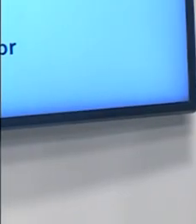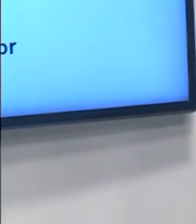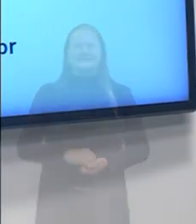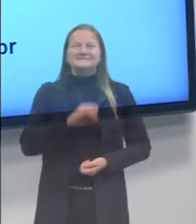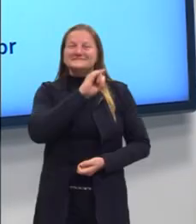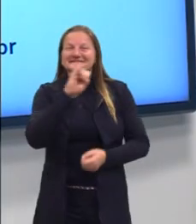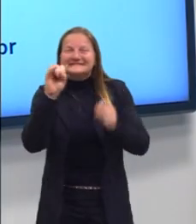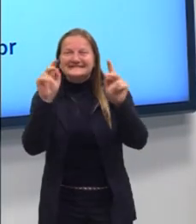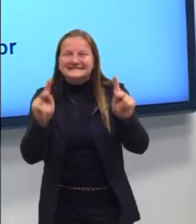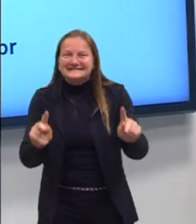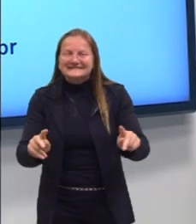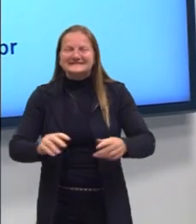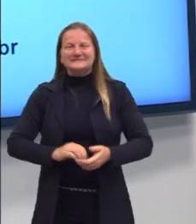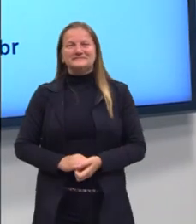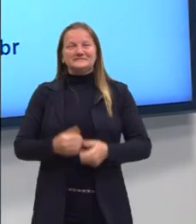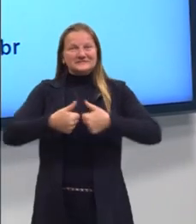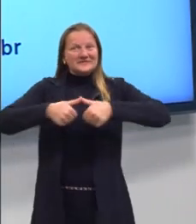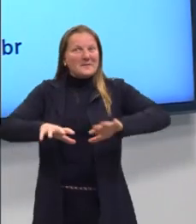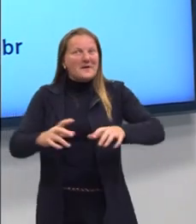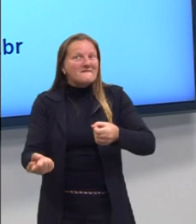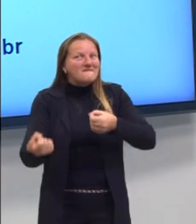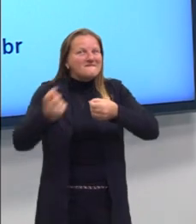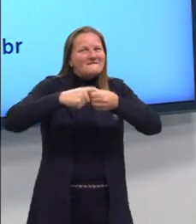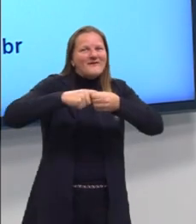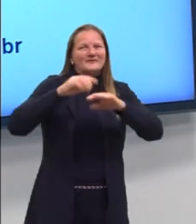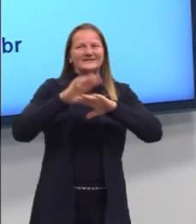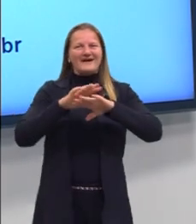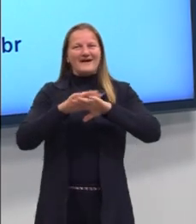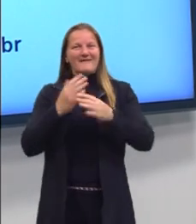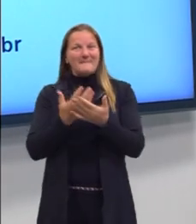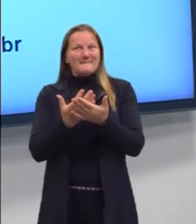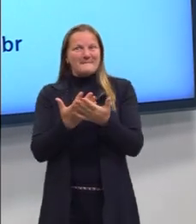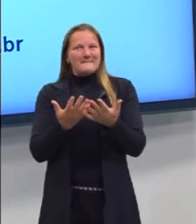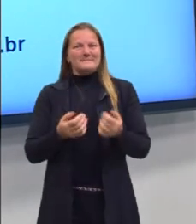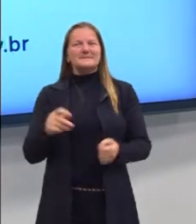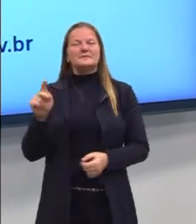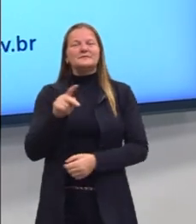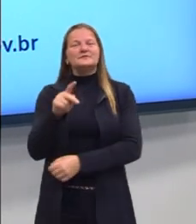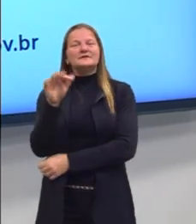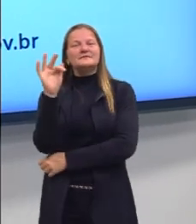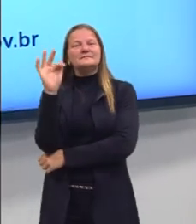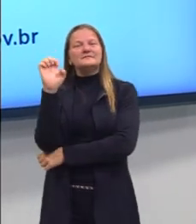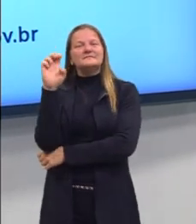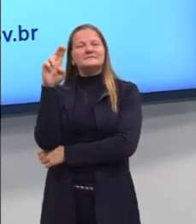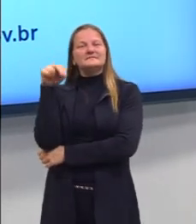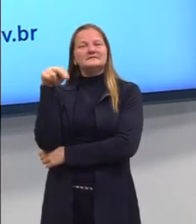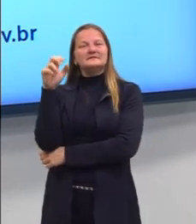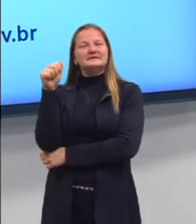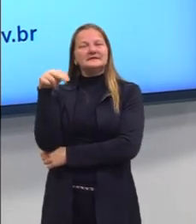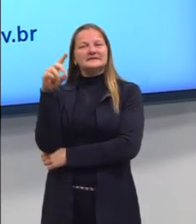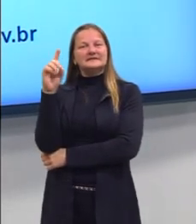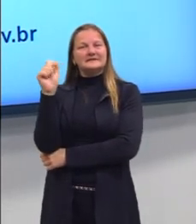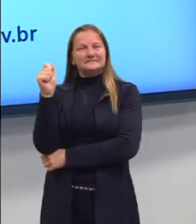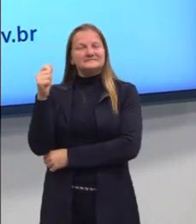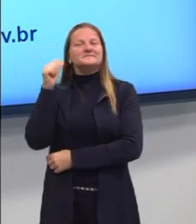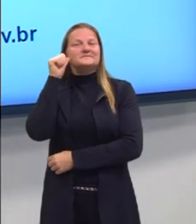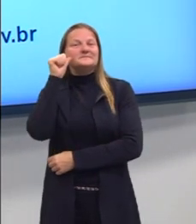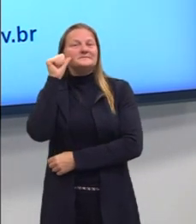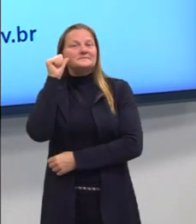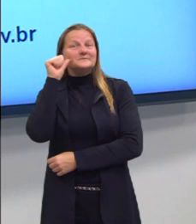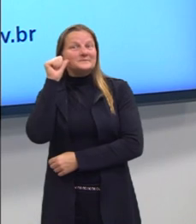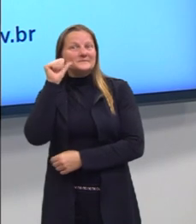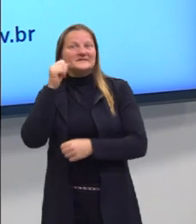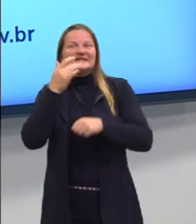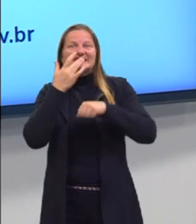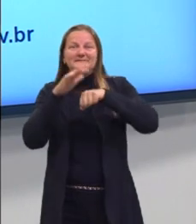Oi, oi pessoas! Estamos de volta para mais uma aula. Eu sou a prof. Fernanda, tenho 25 anos, sou